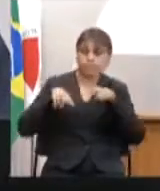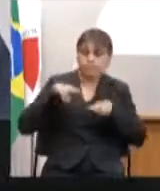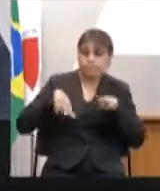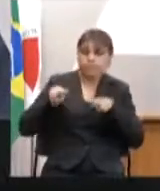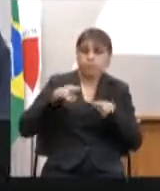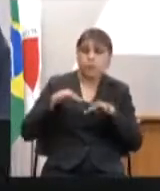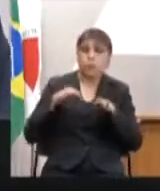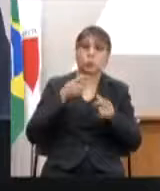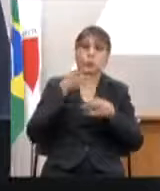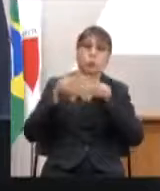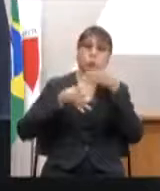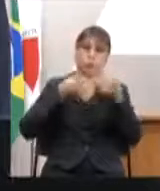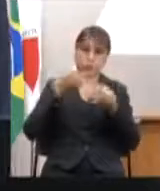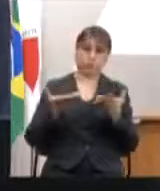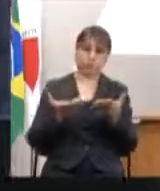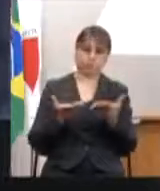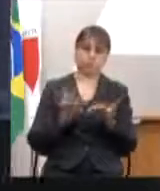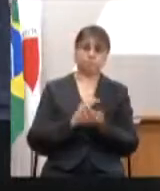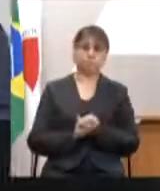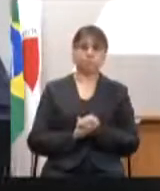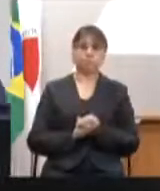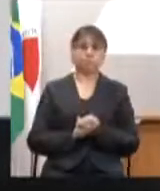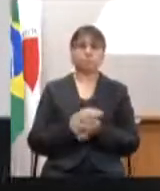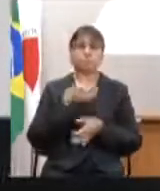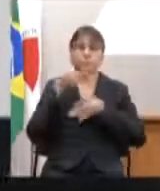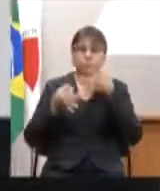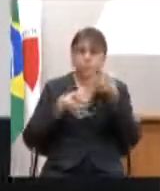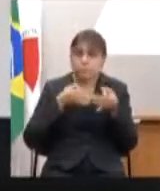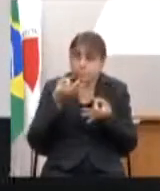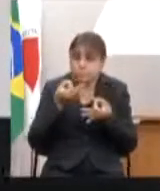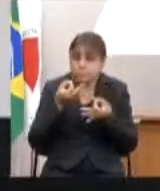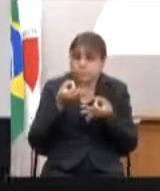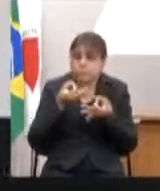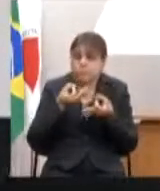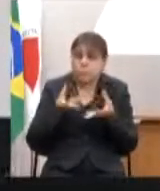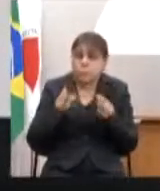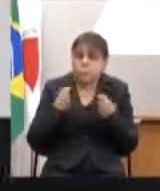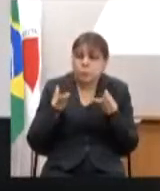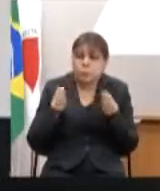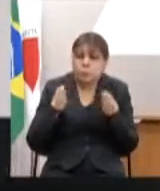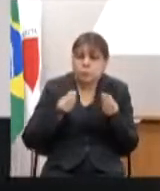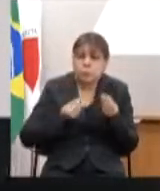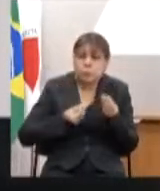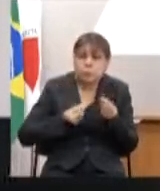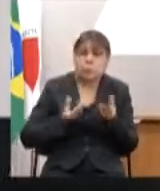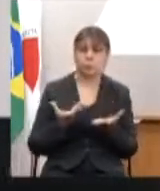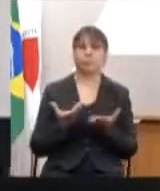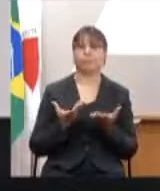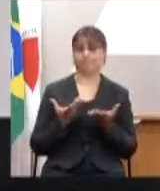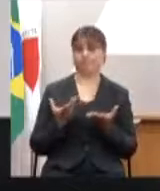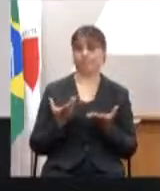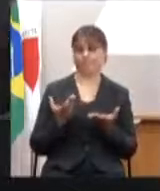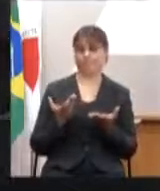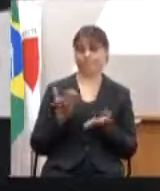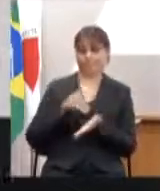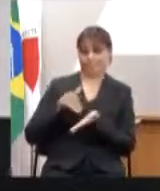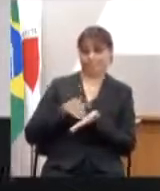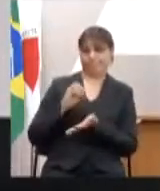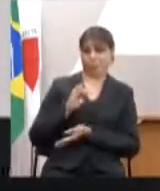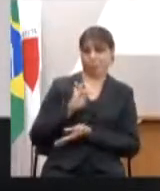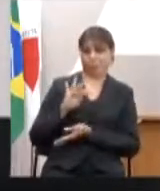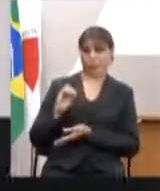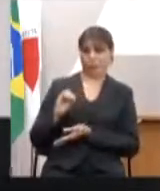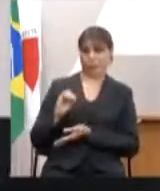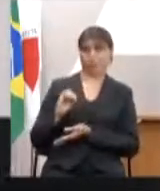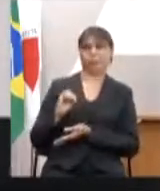para encaminhar as demandas. As demandas são muitas, são muitas, muitas, o senhor secretário Otto, que chega até